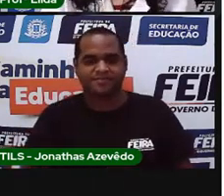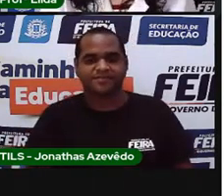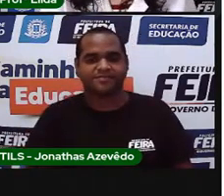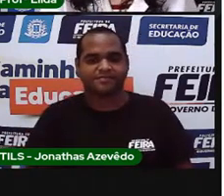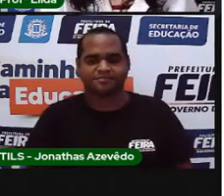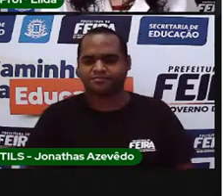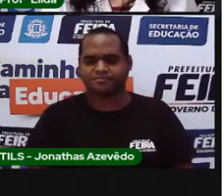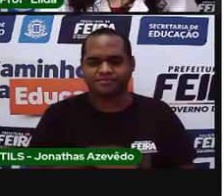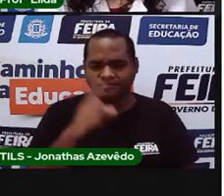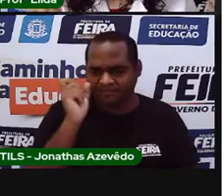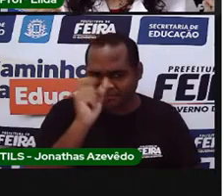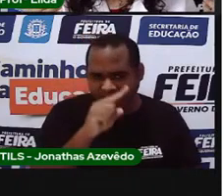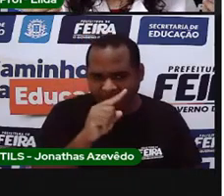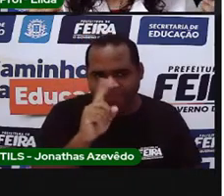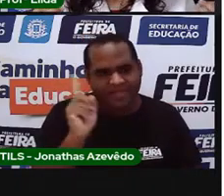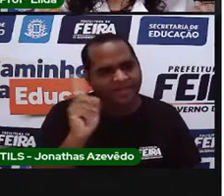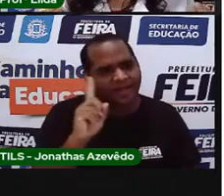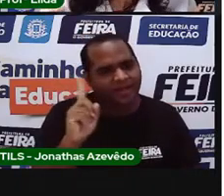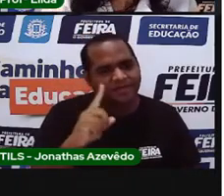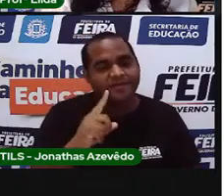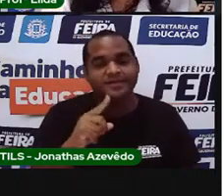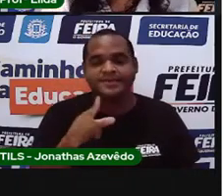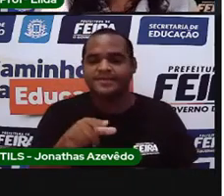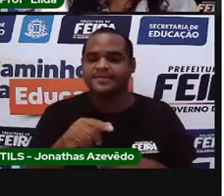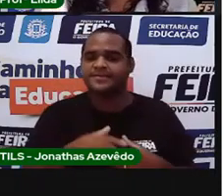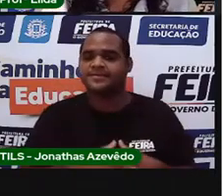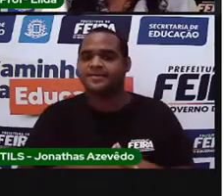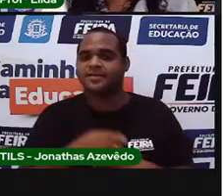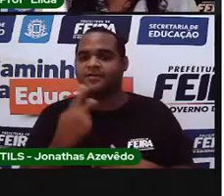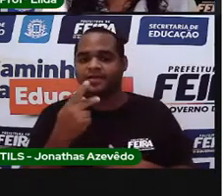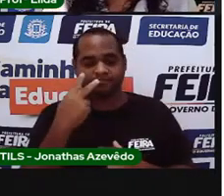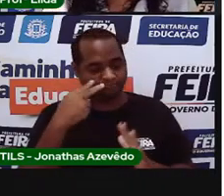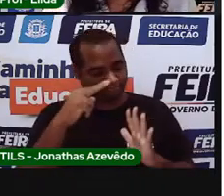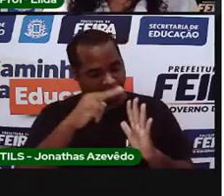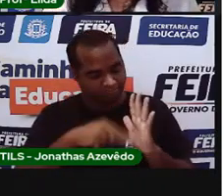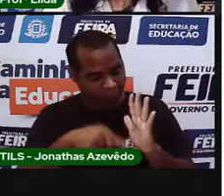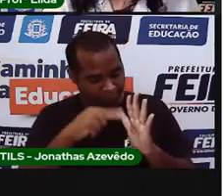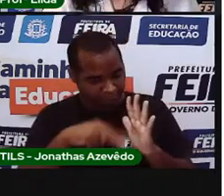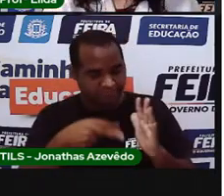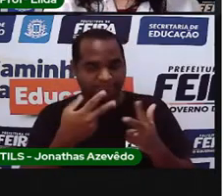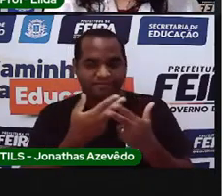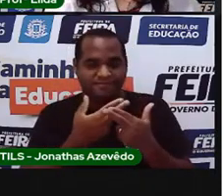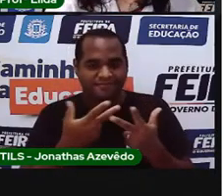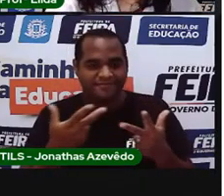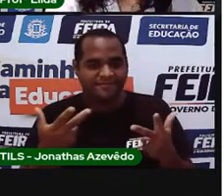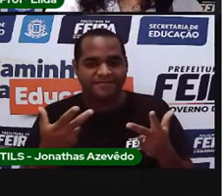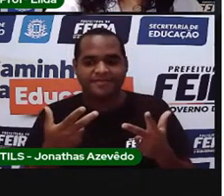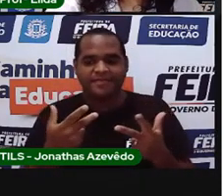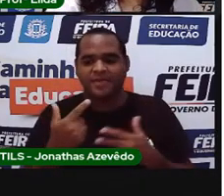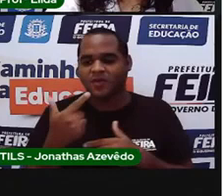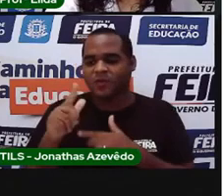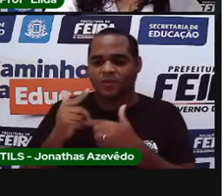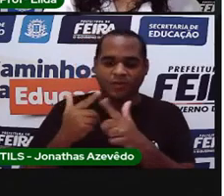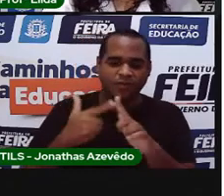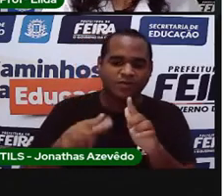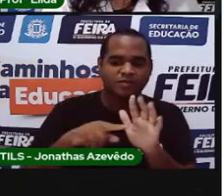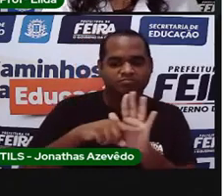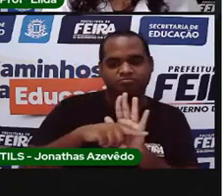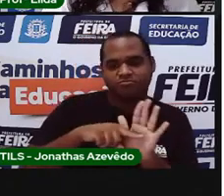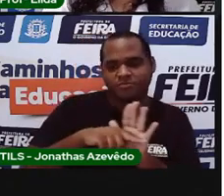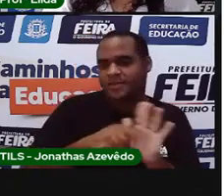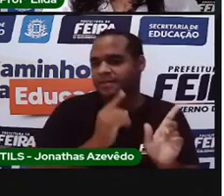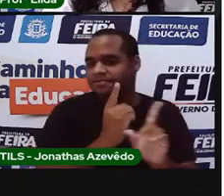Não é difícil. Basta você ler o seu material, procurar direitinho.